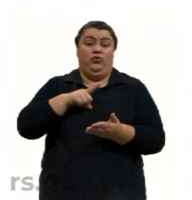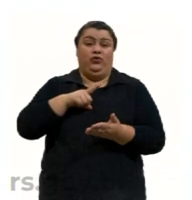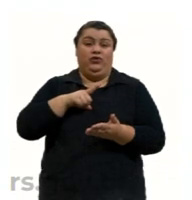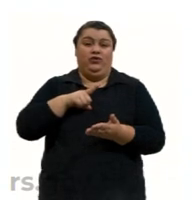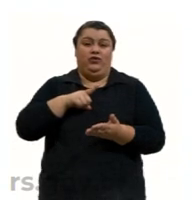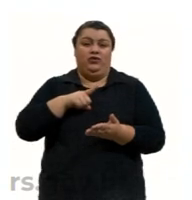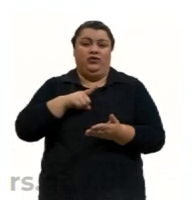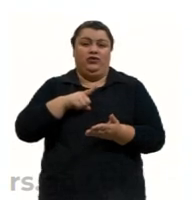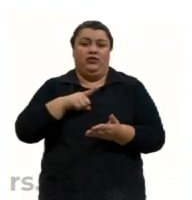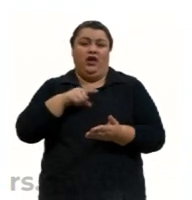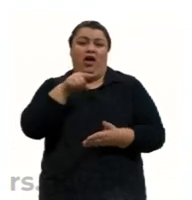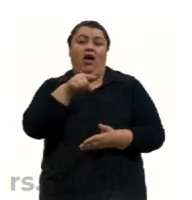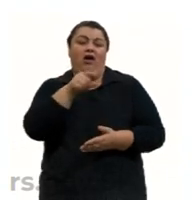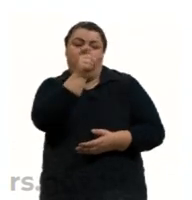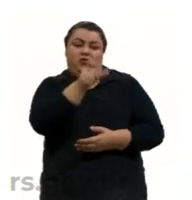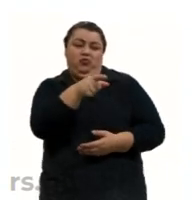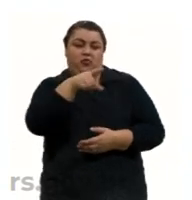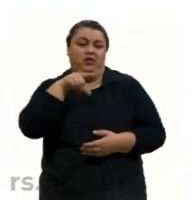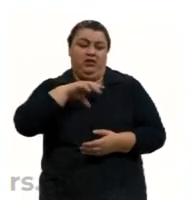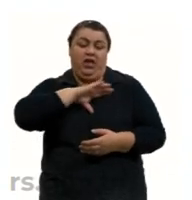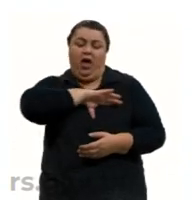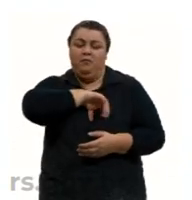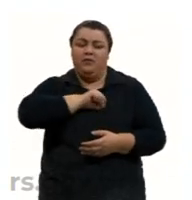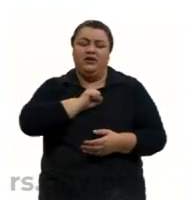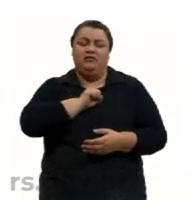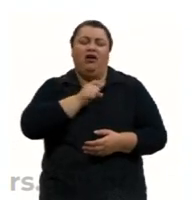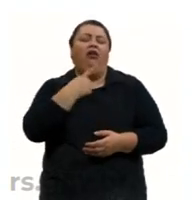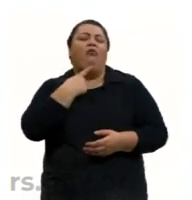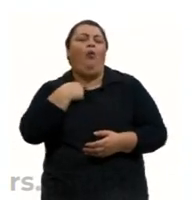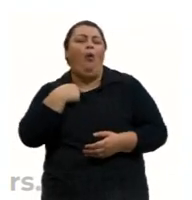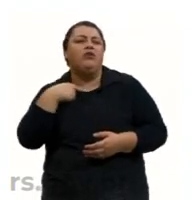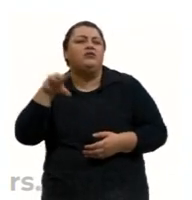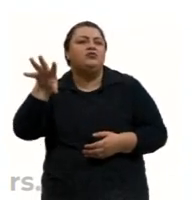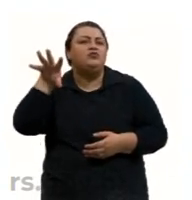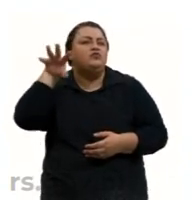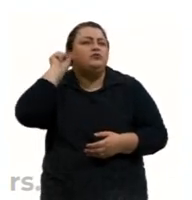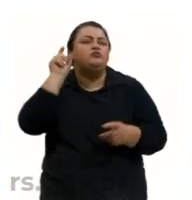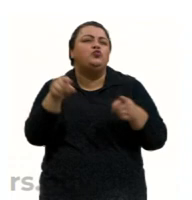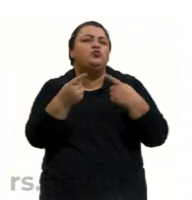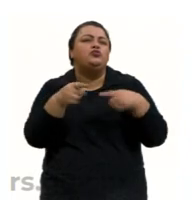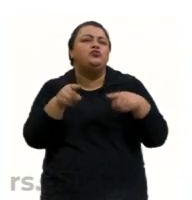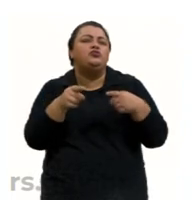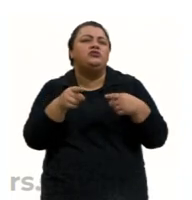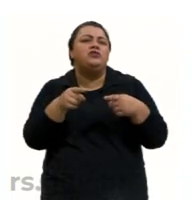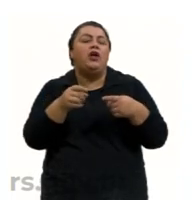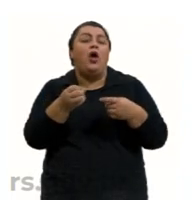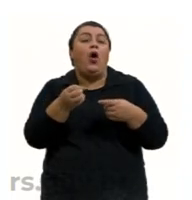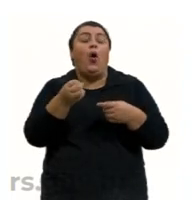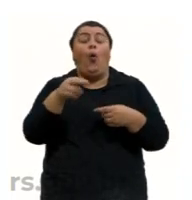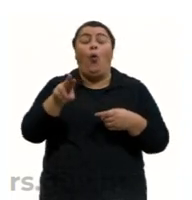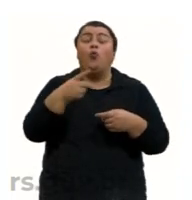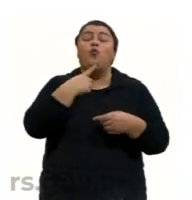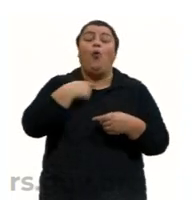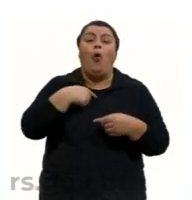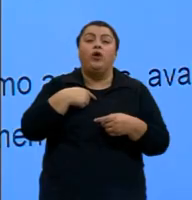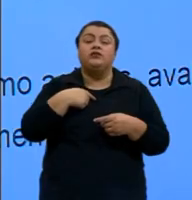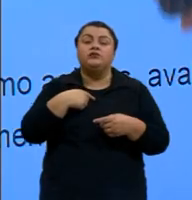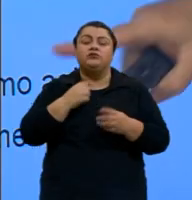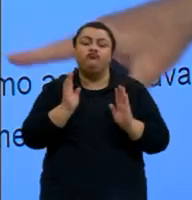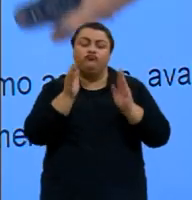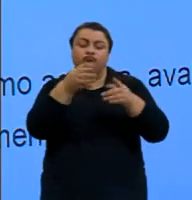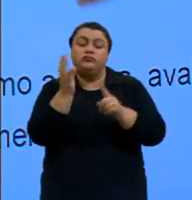pessoas estão amando, ou gostam de um determinado estilo musical, ou gostam de um determinado estilo de arte, baseado nos valores